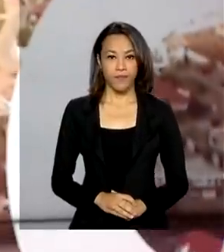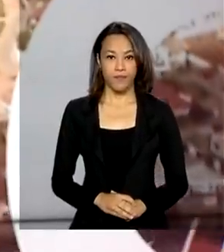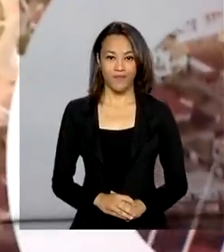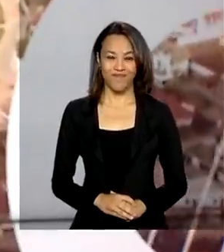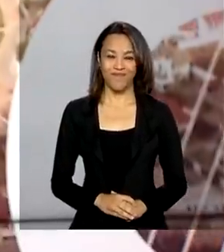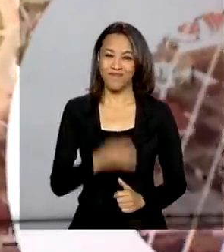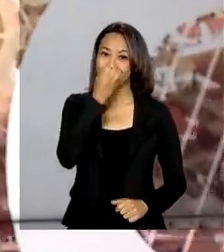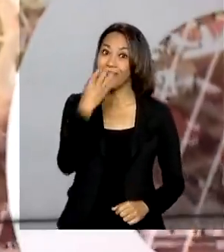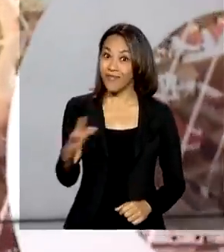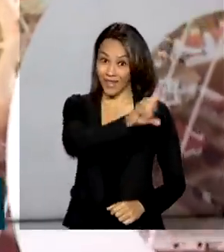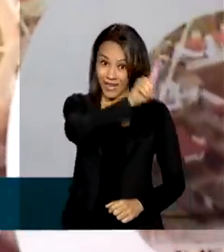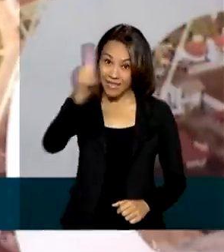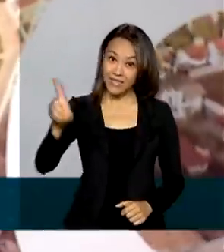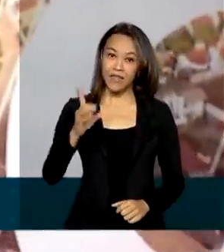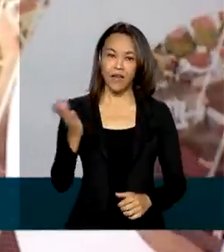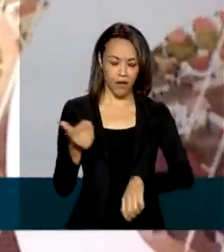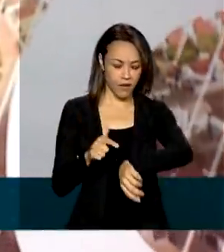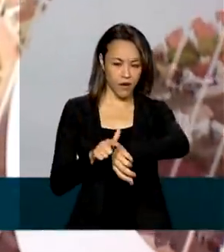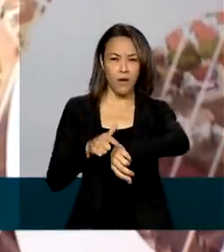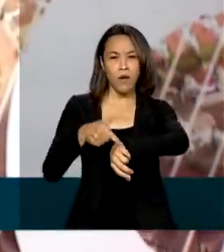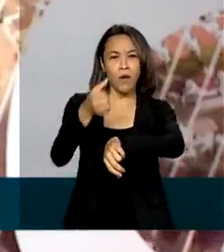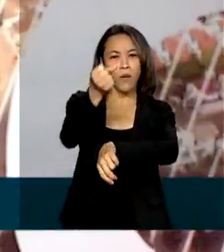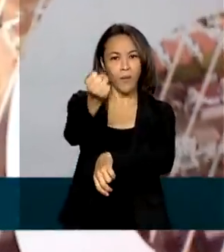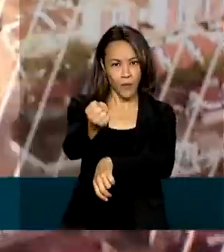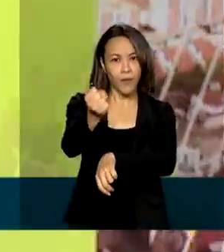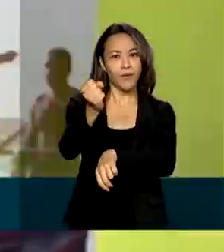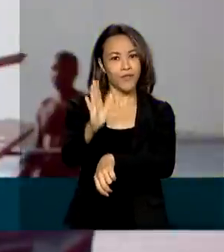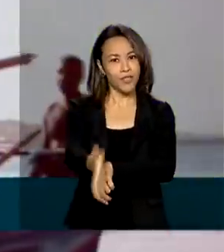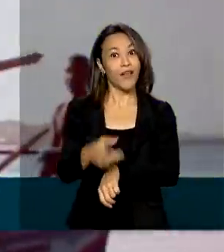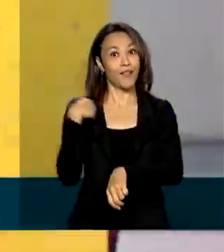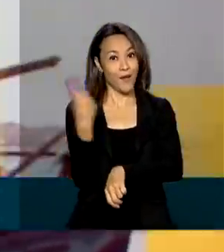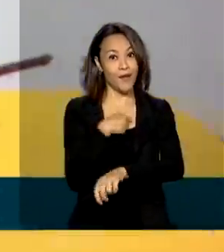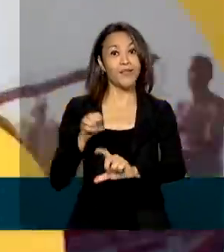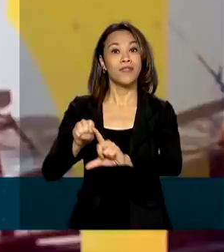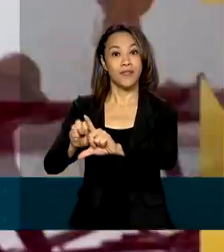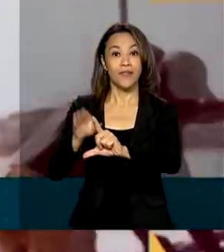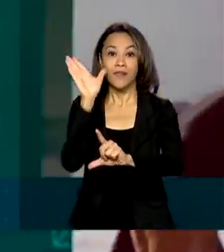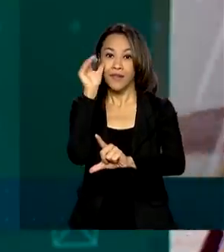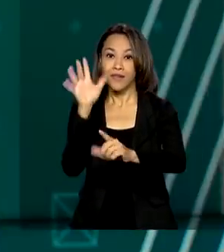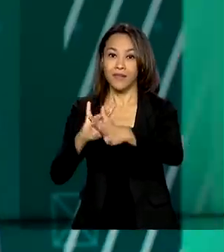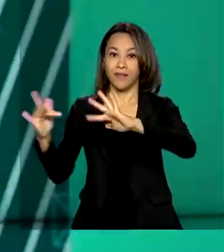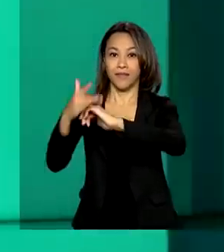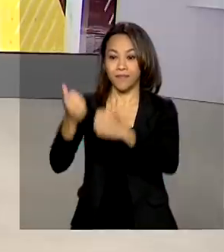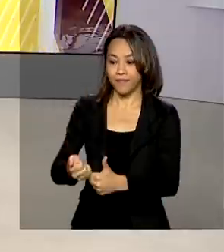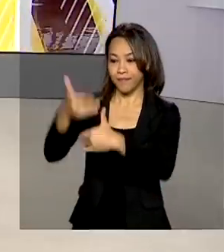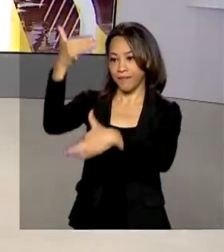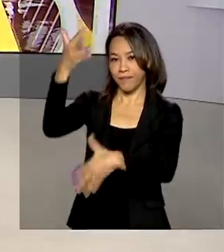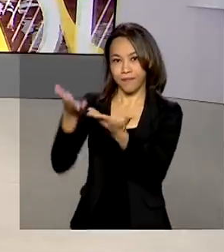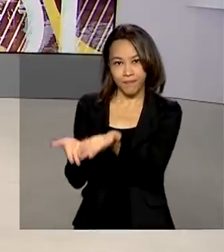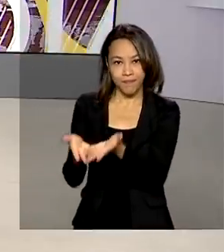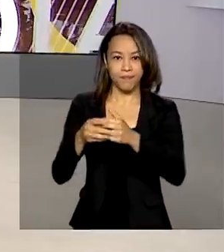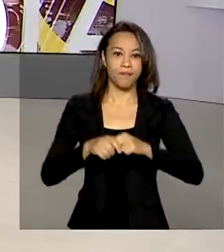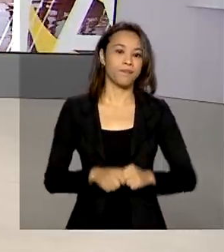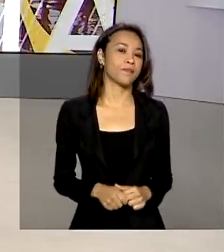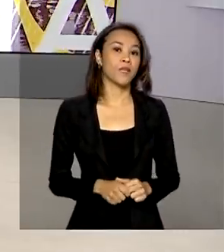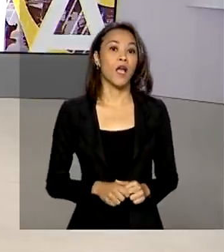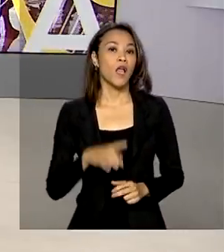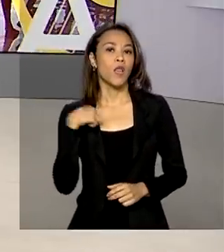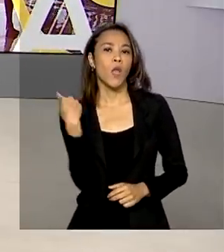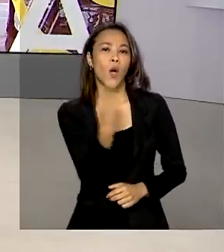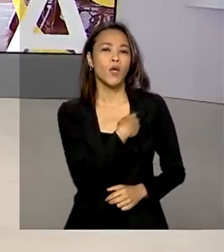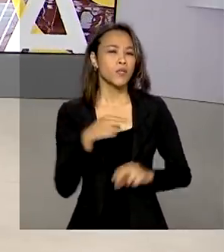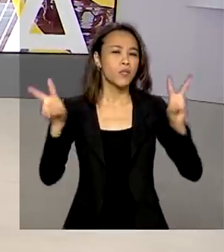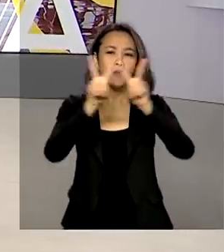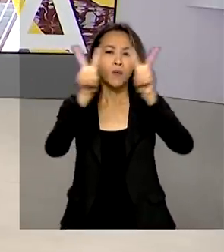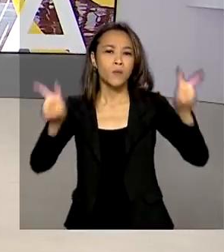Bom dia, agora são 8 horas, nós estamos ao vivo também pelas redes sociais. Começamos falando de